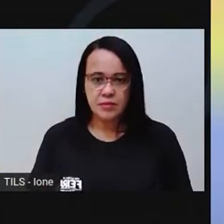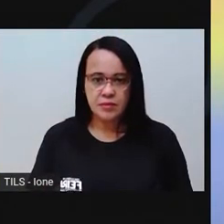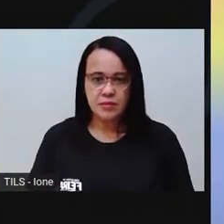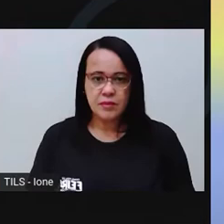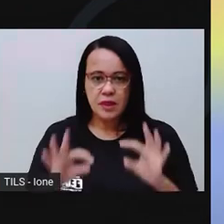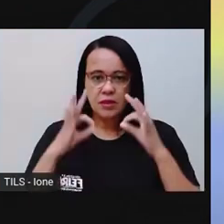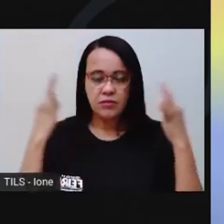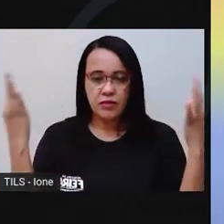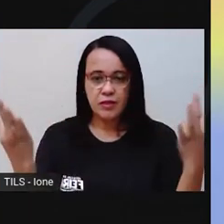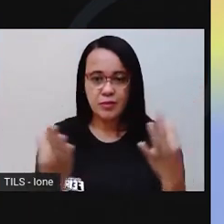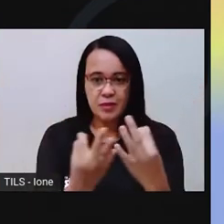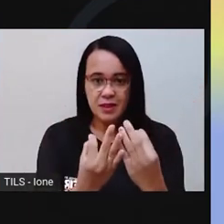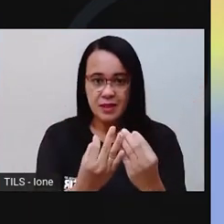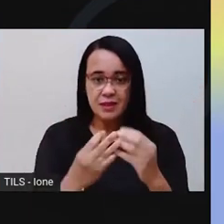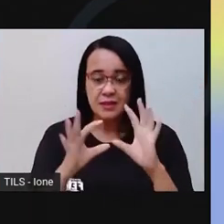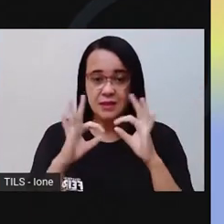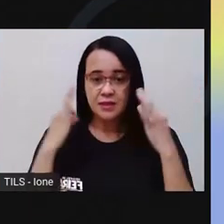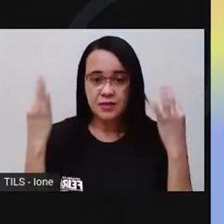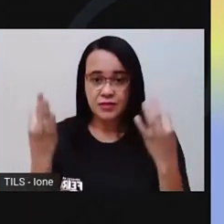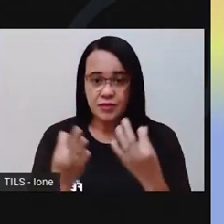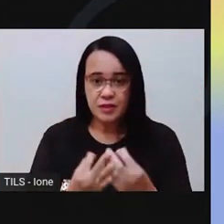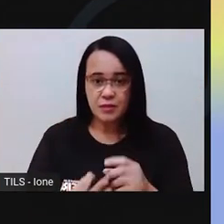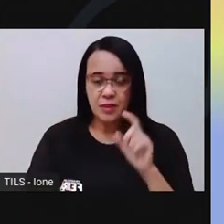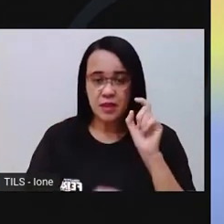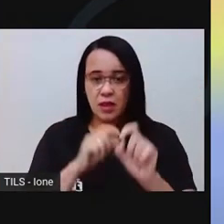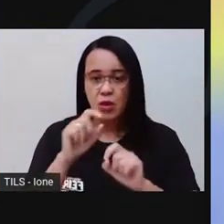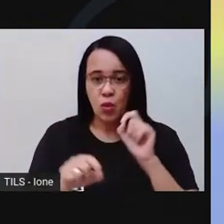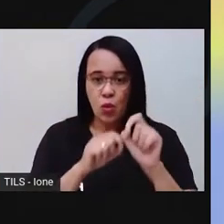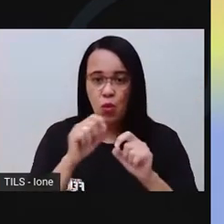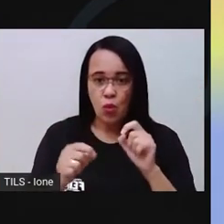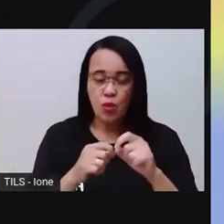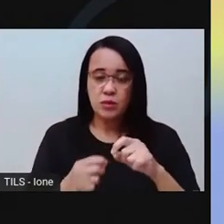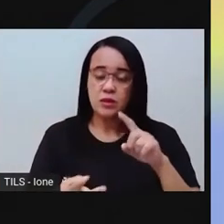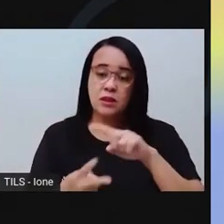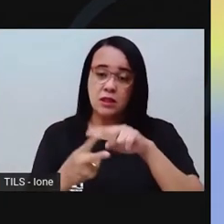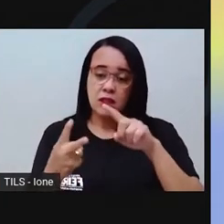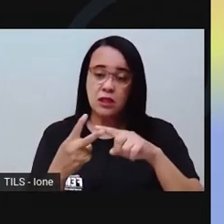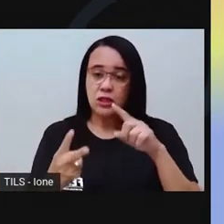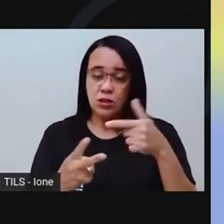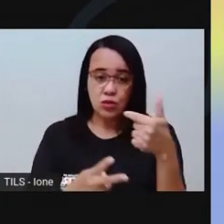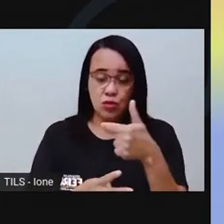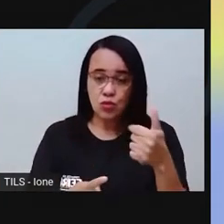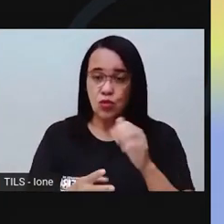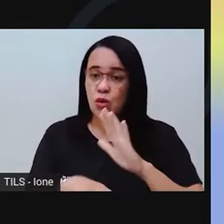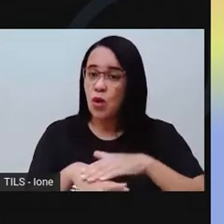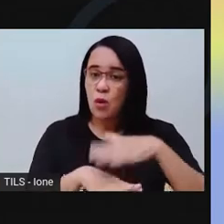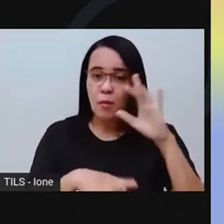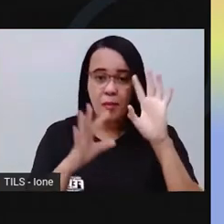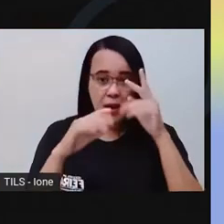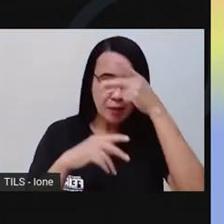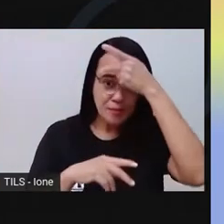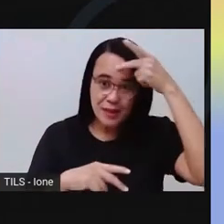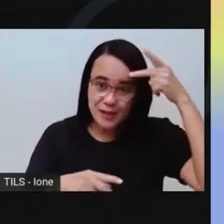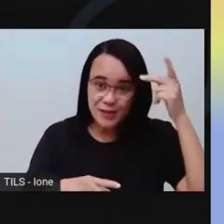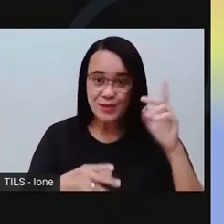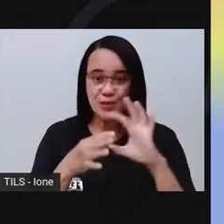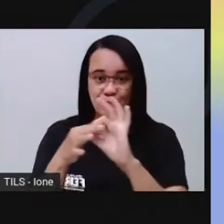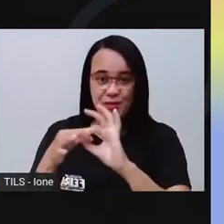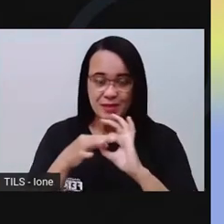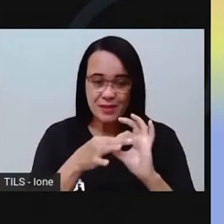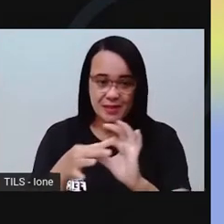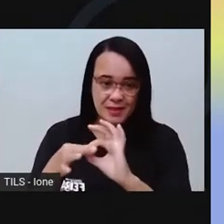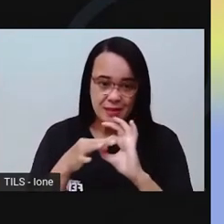Família é um grupo de duas ou mais pessoas unidas, com ligações biológicas,